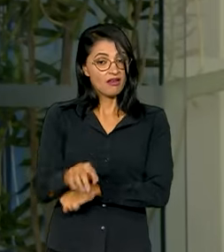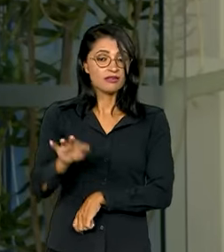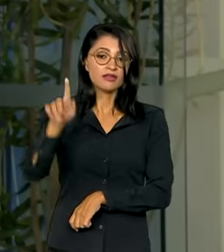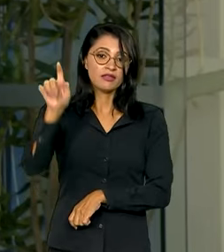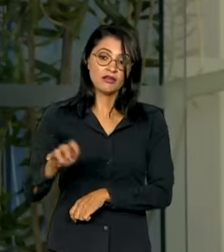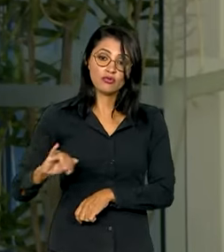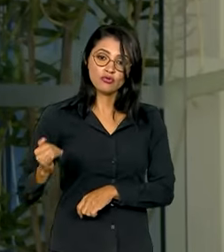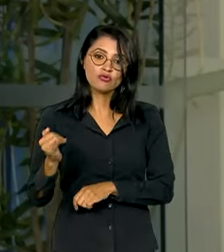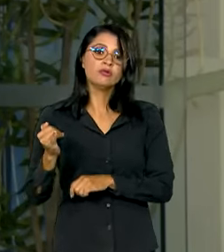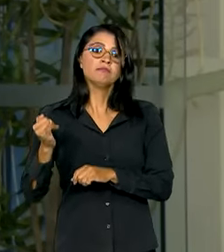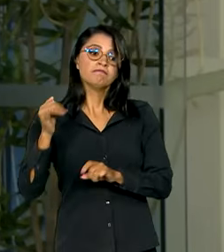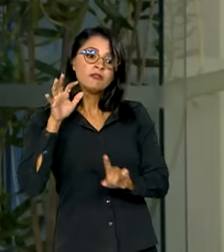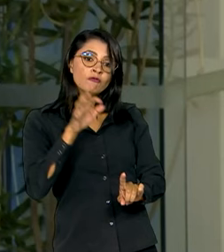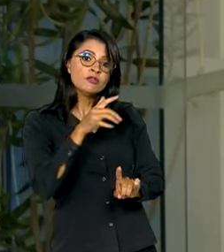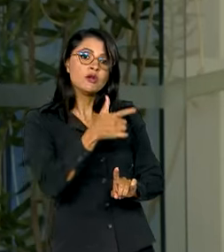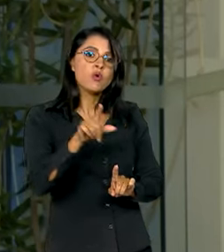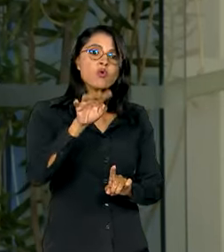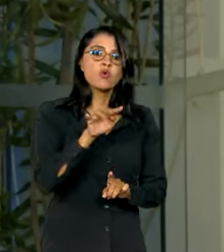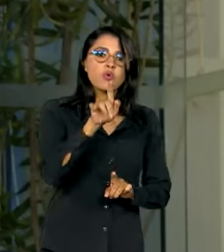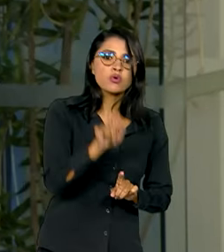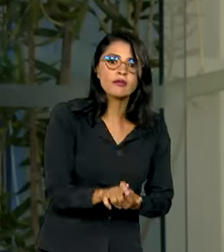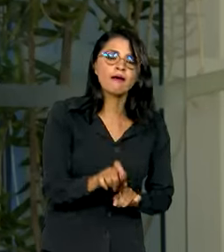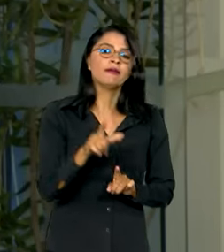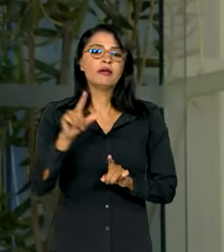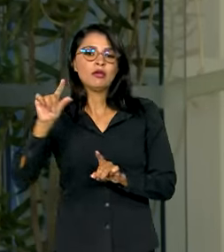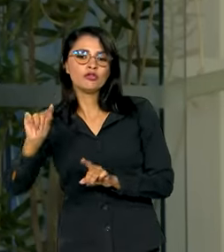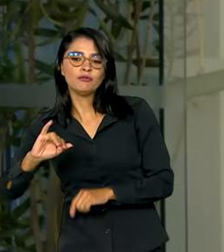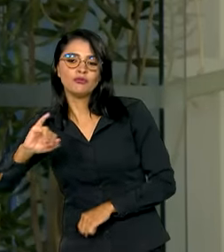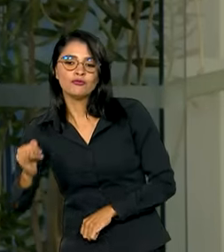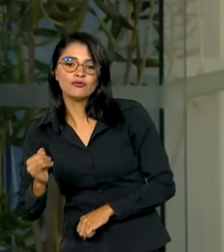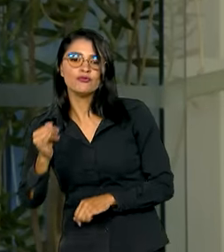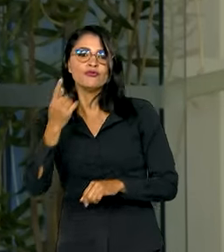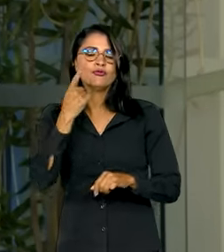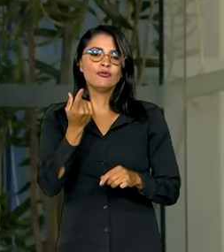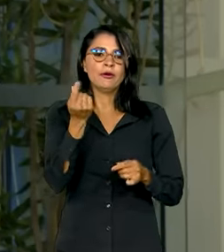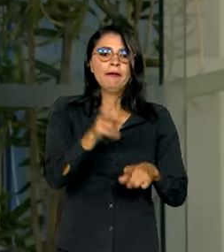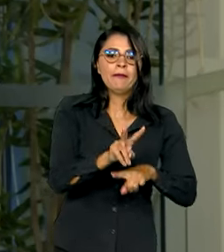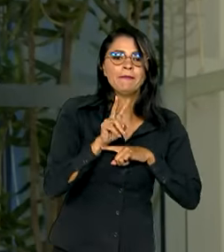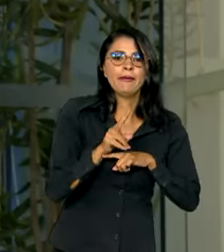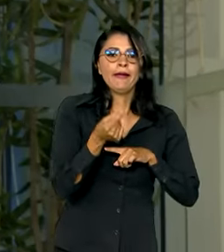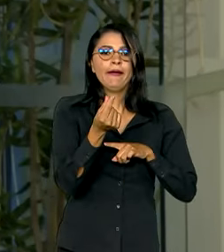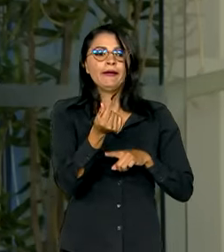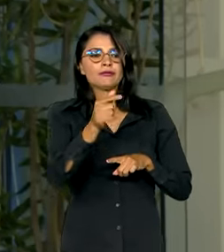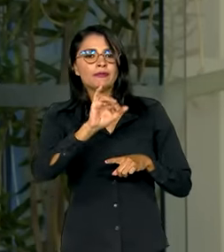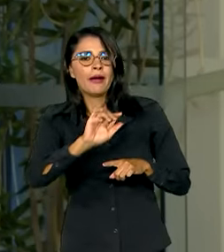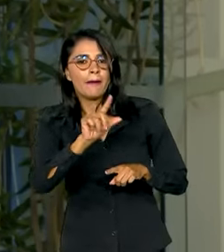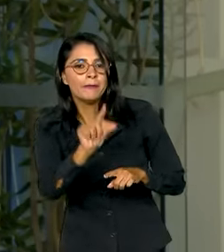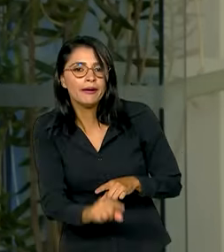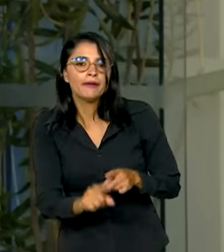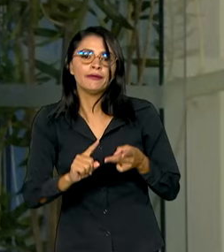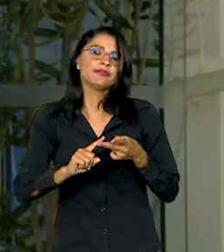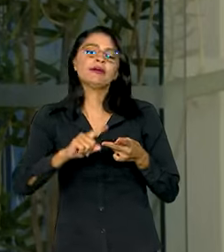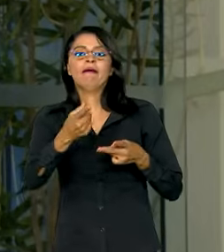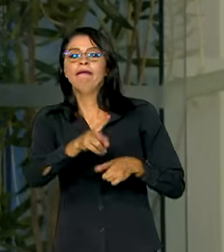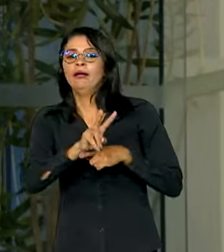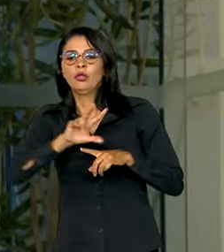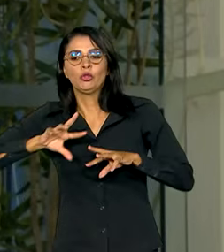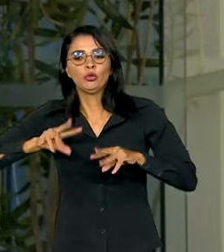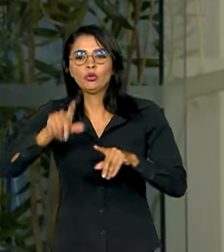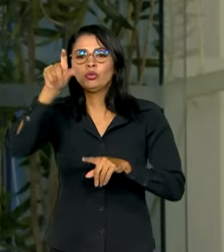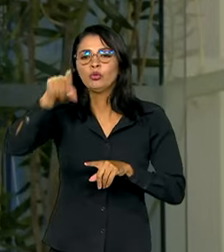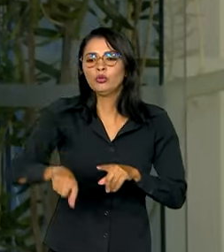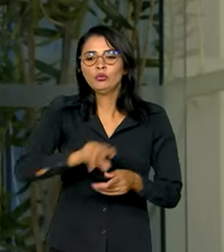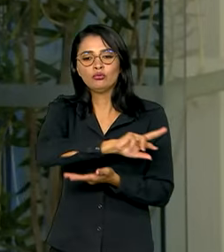todas as outras taxas da economia, baixando os juros, baixando, então, o custo de empréstimos, de financiamentos, do crédito, tudo que a gente já vem